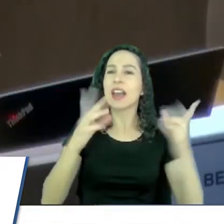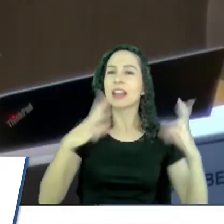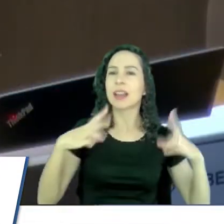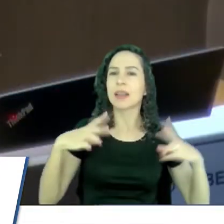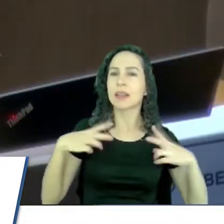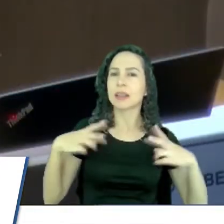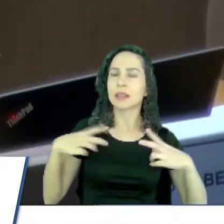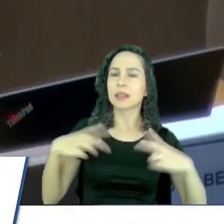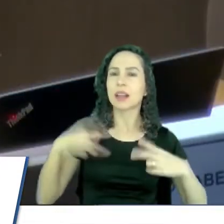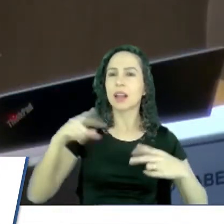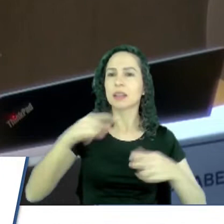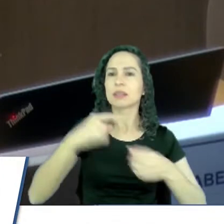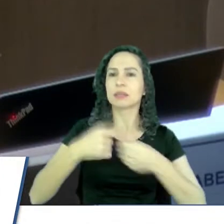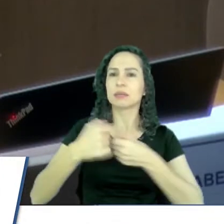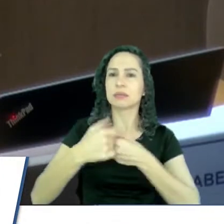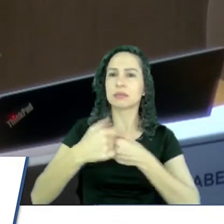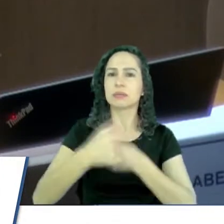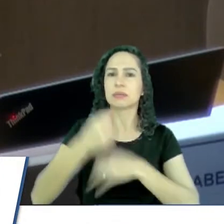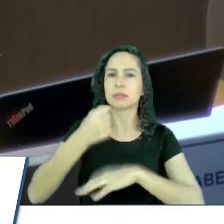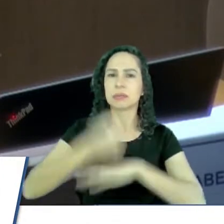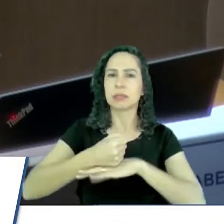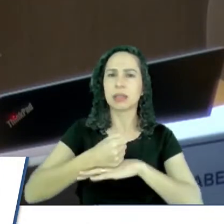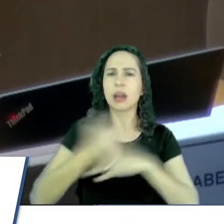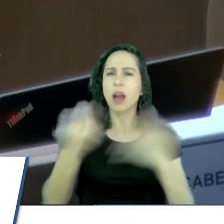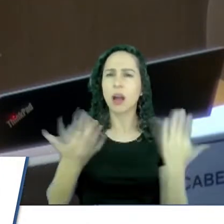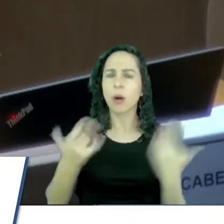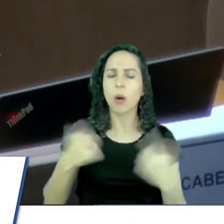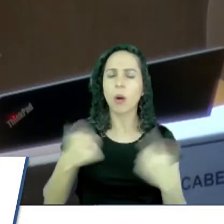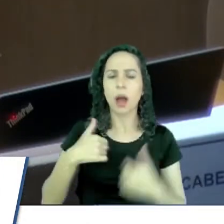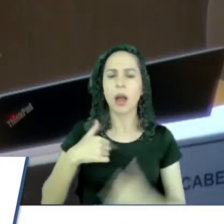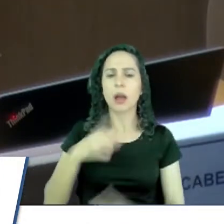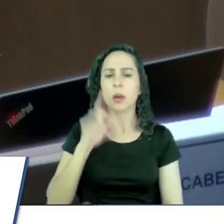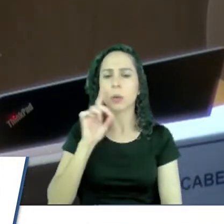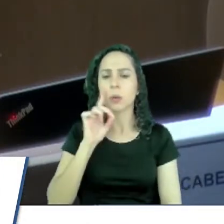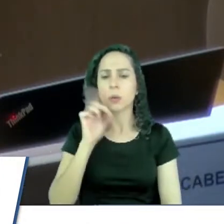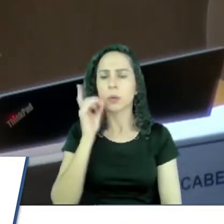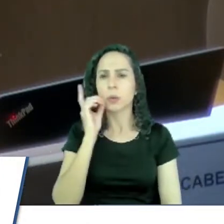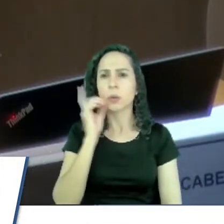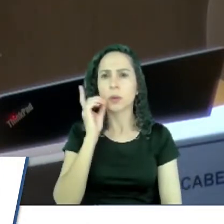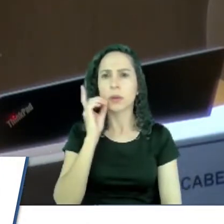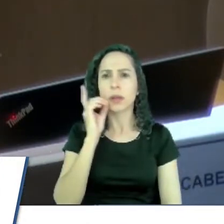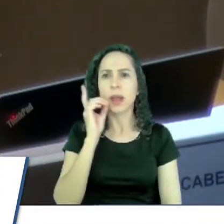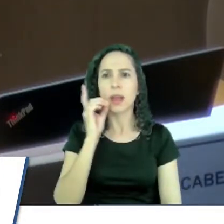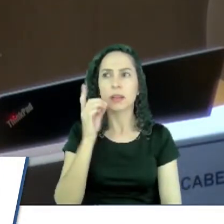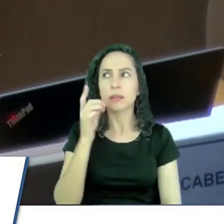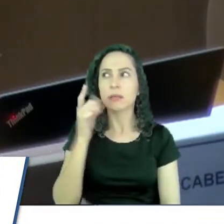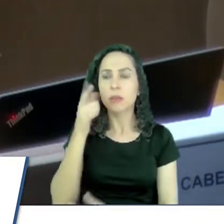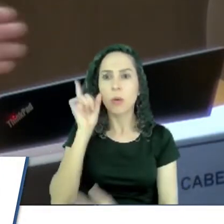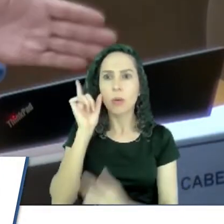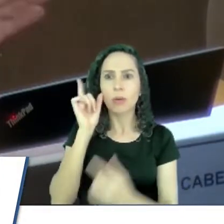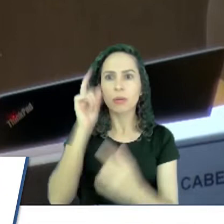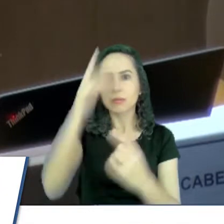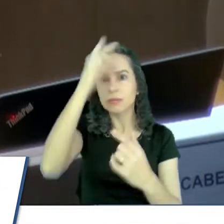agora, eu, Donizete, da farmácia, o Tito, nós tivemos uma reunião com prefeito, né, que